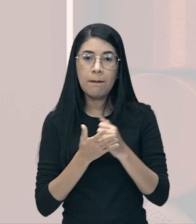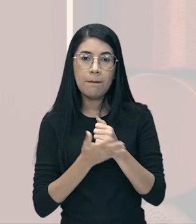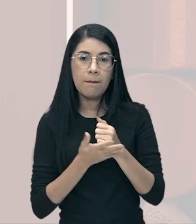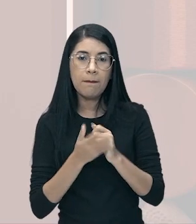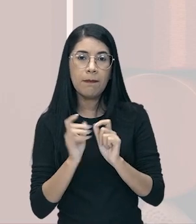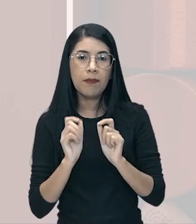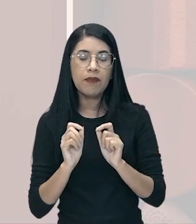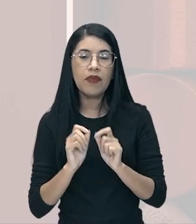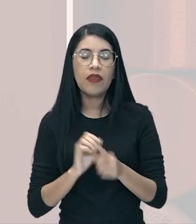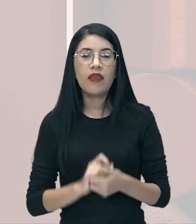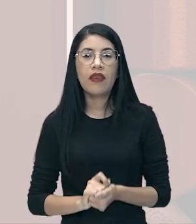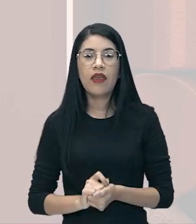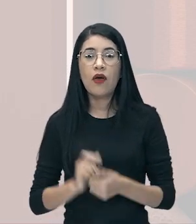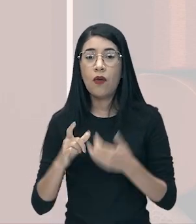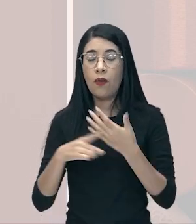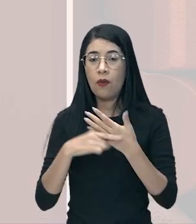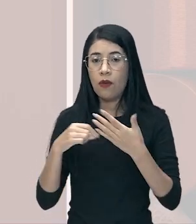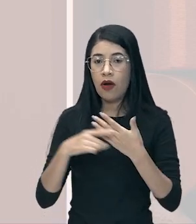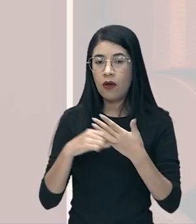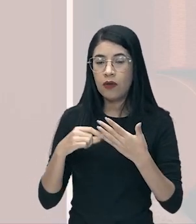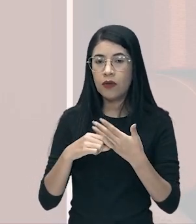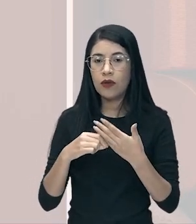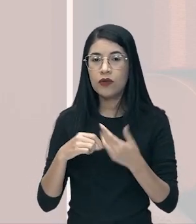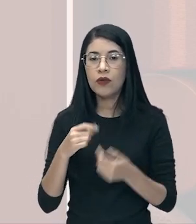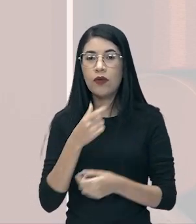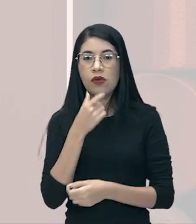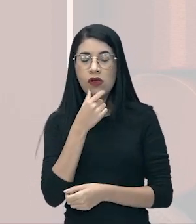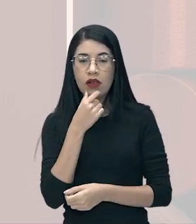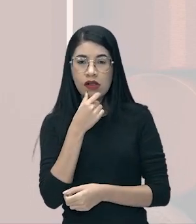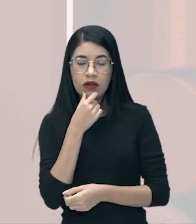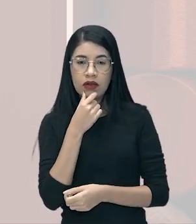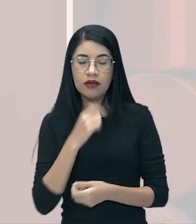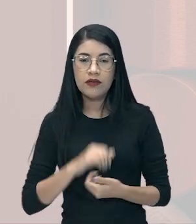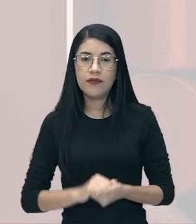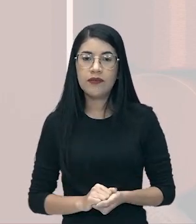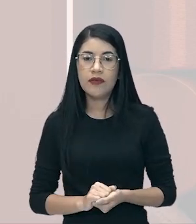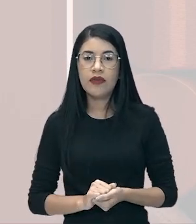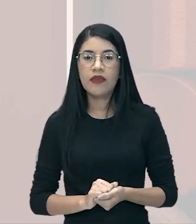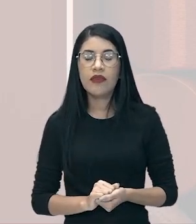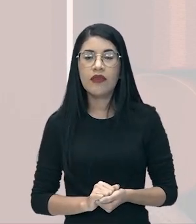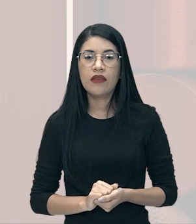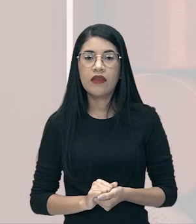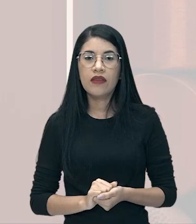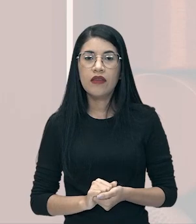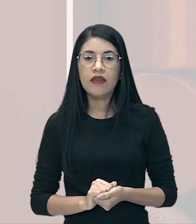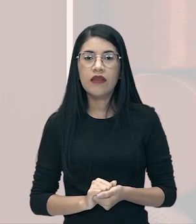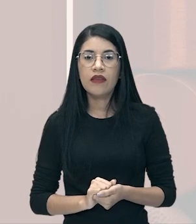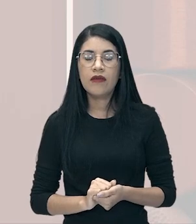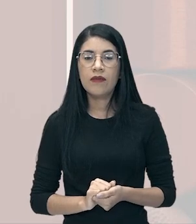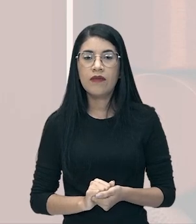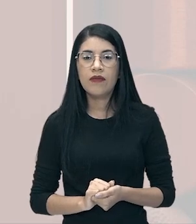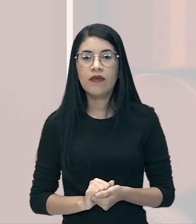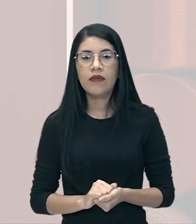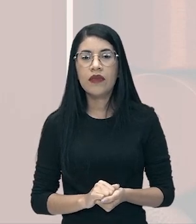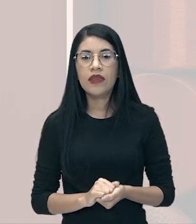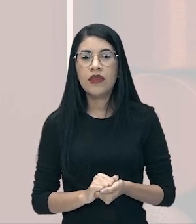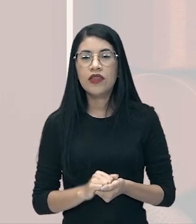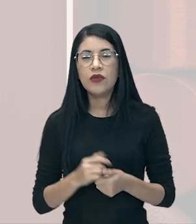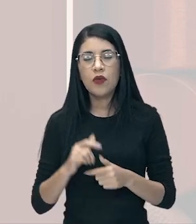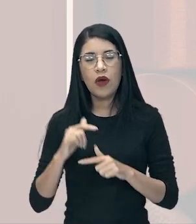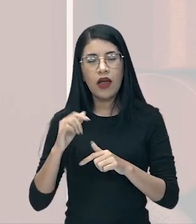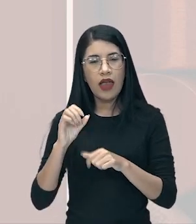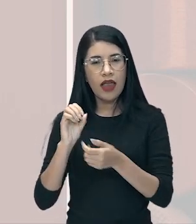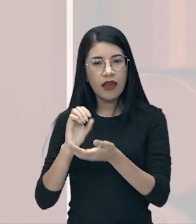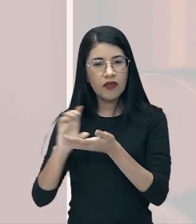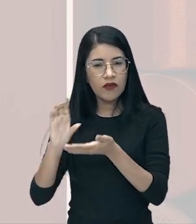um economista britânico chamado John Keynes. Inclusive, essa prática de você injetar dinheiro na